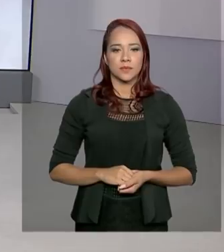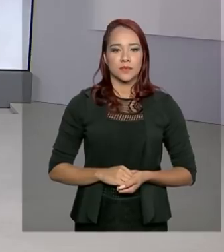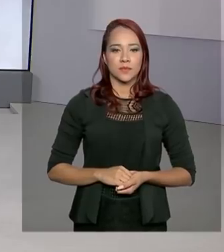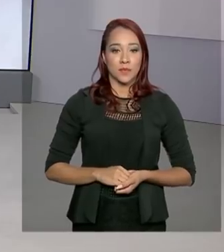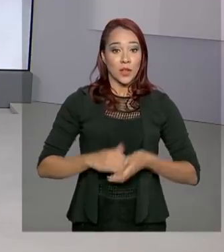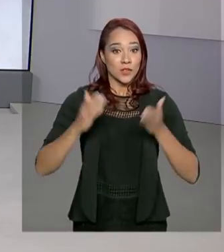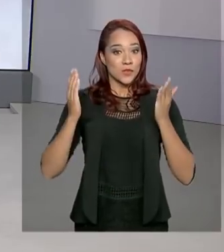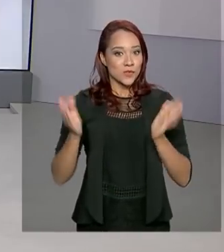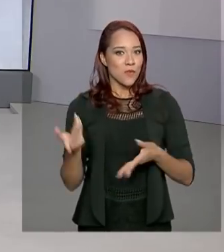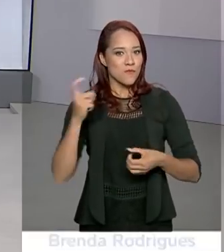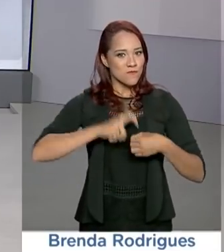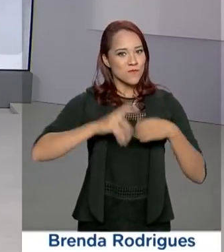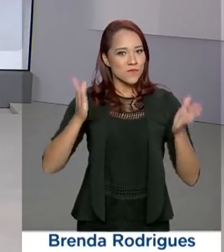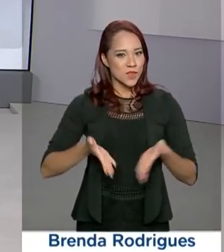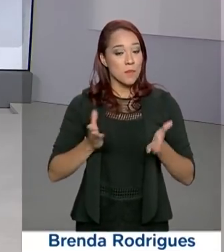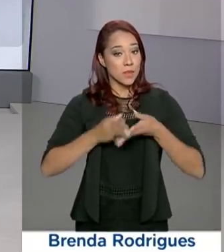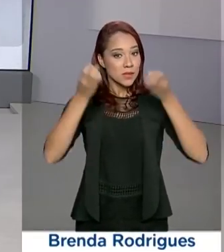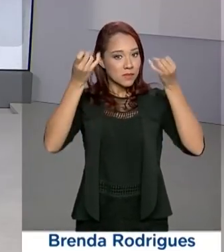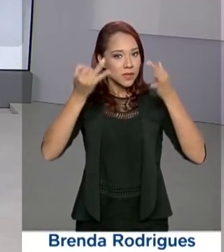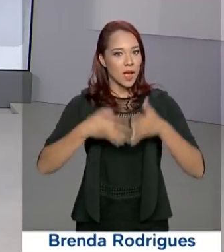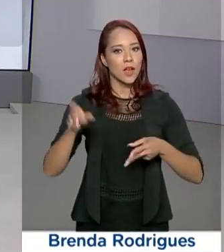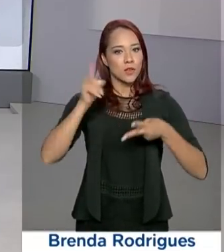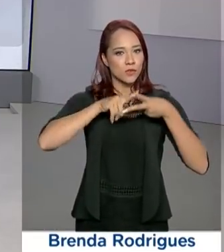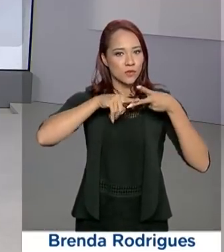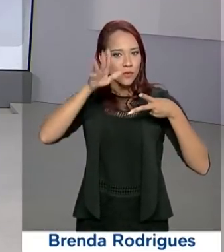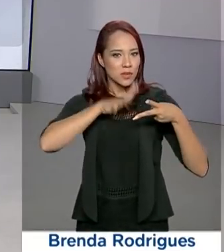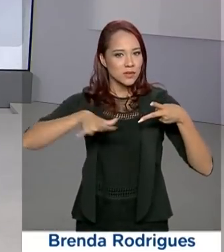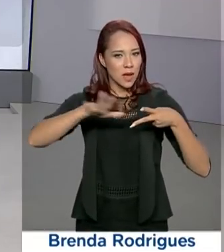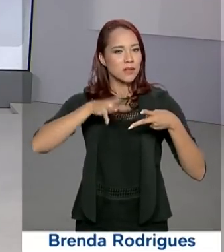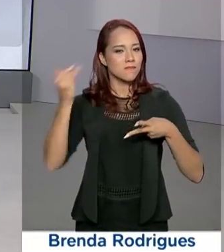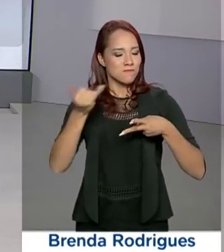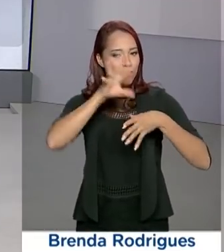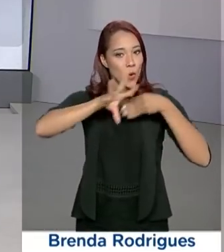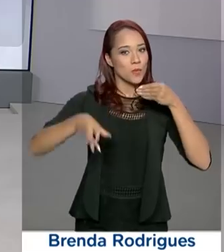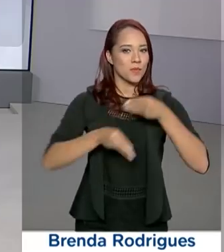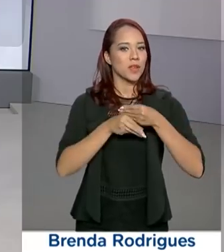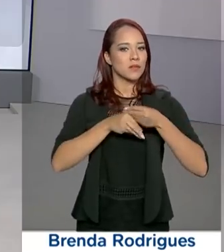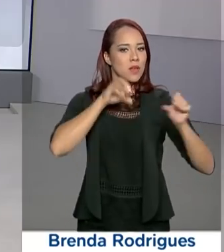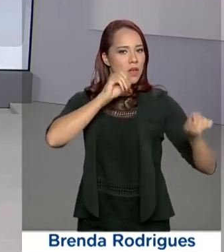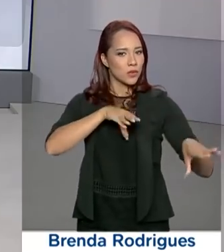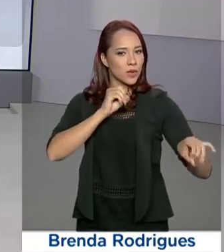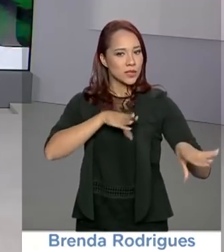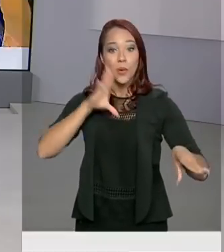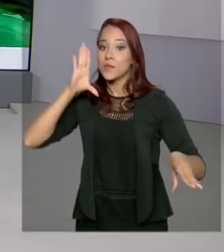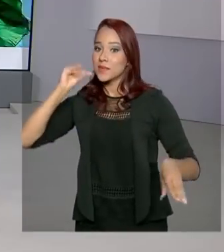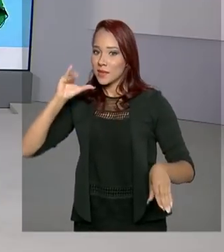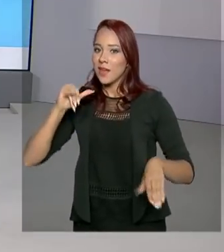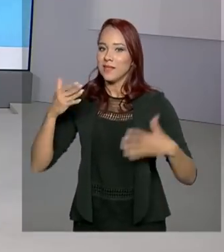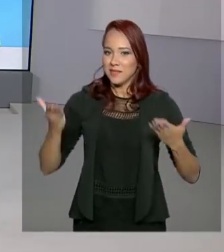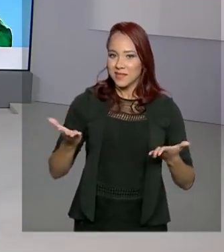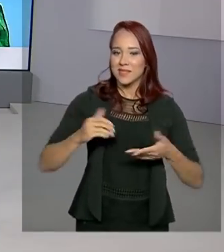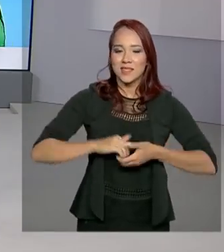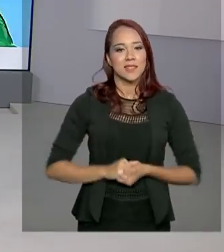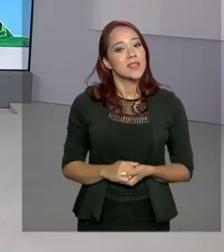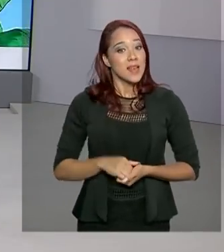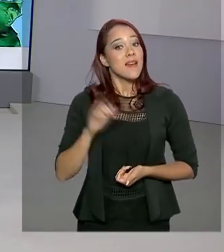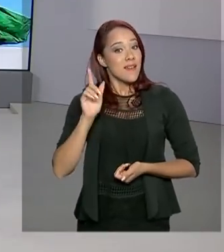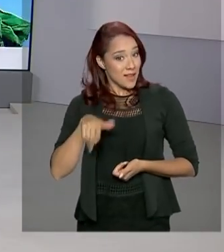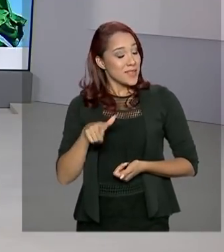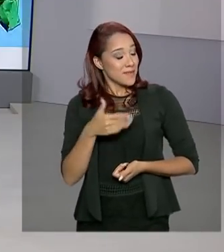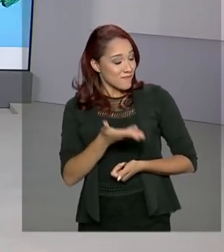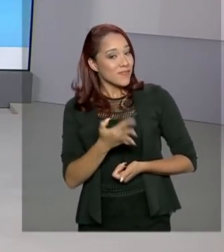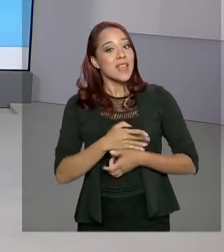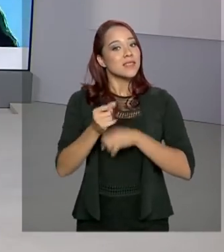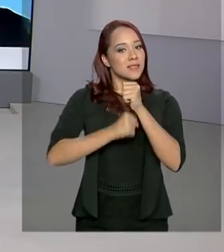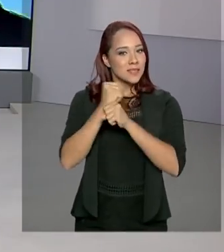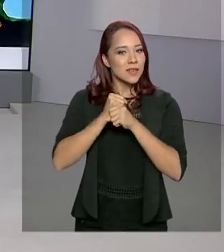Já estamos de volta para falar de duas áreas que se complementam, educação e ciência, Roberto. É, Renata, este ano